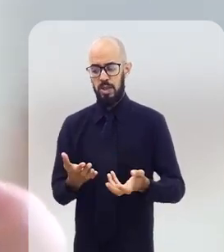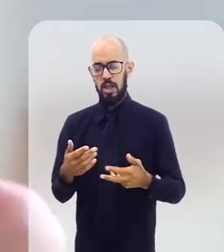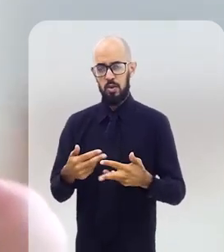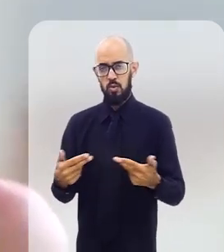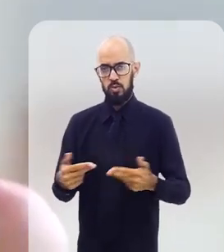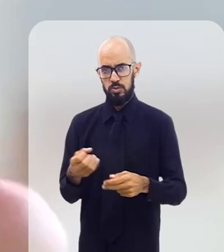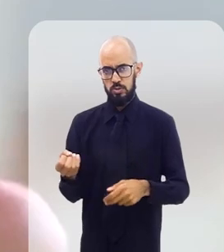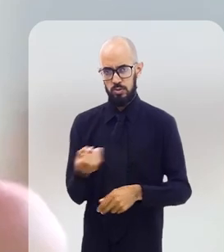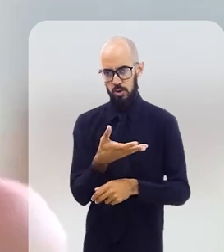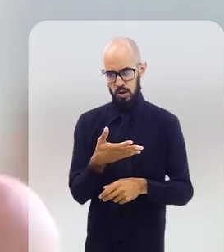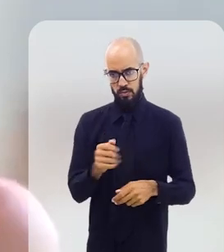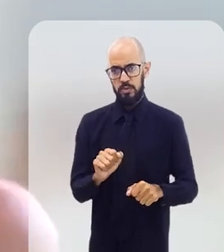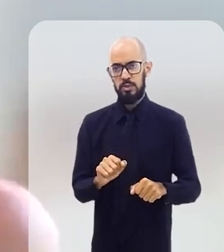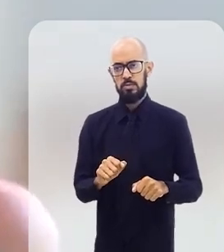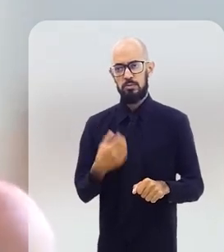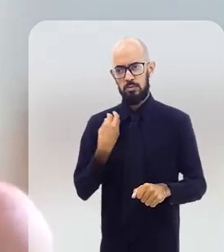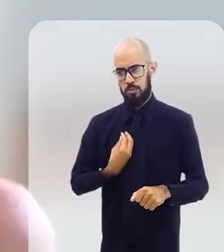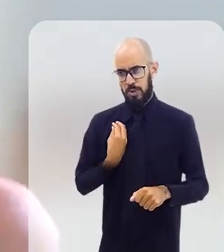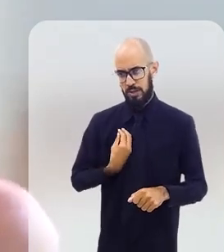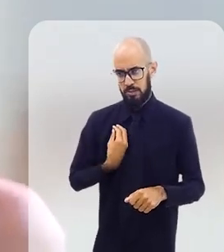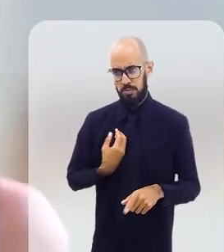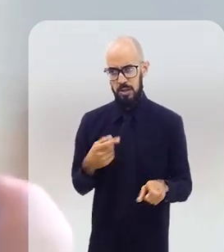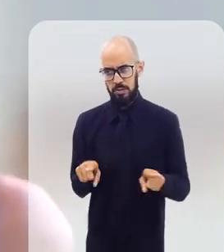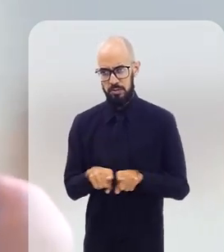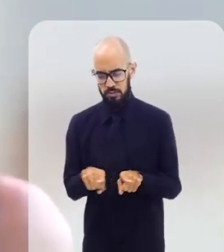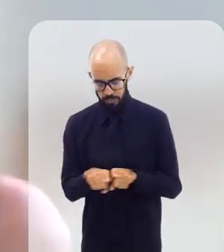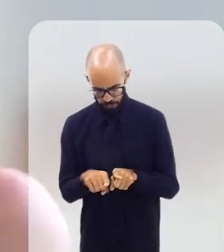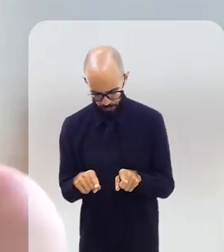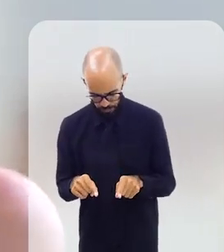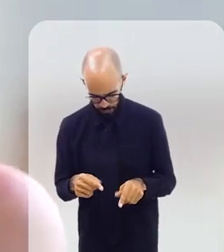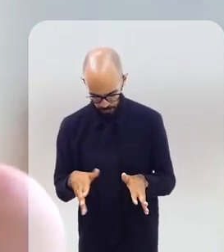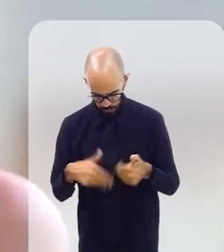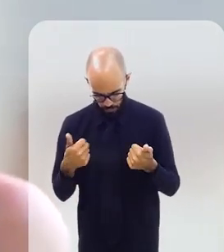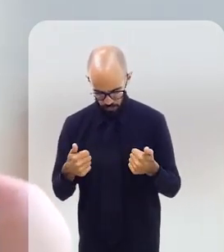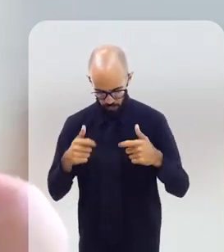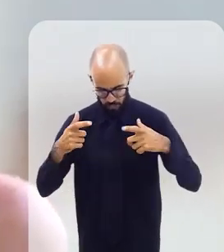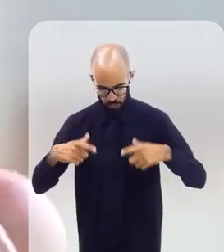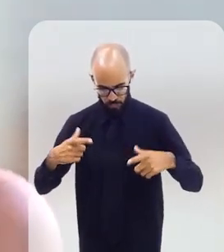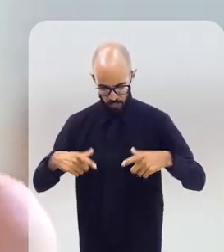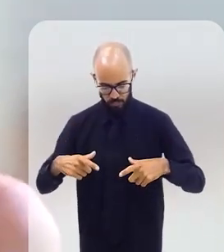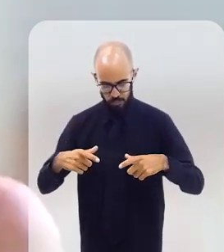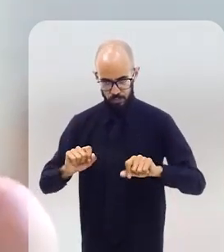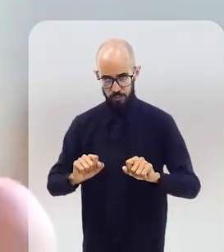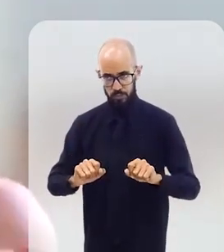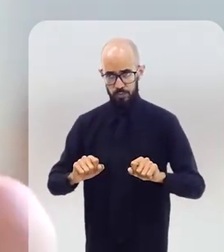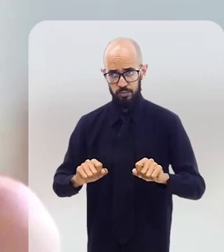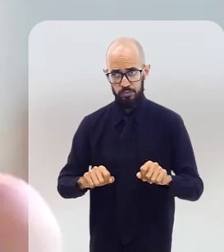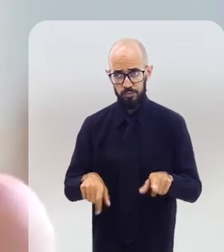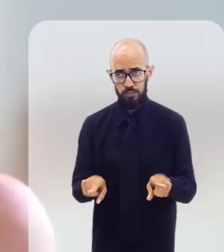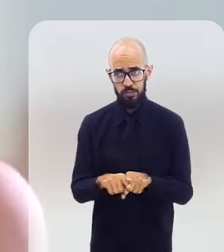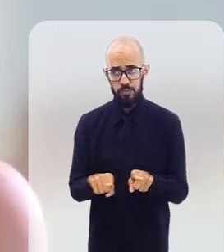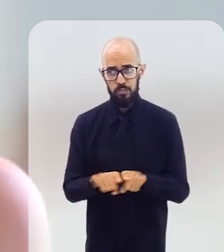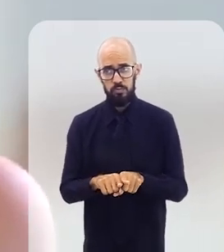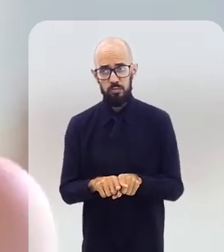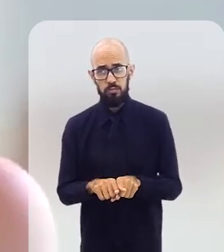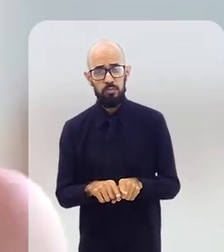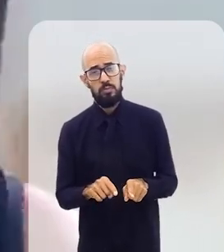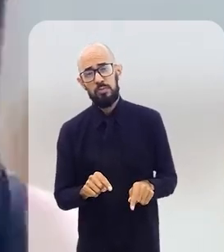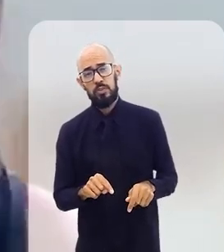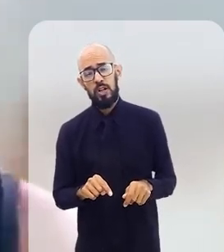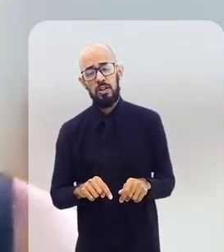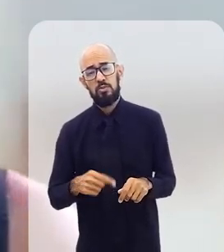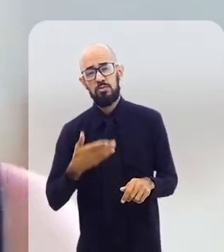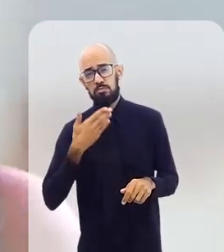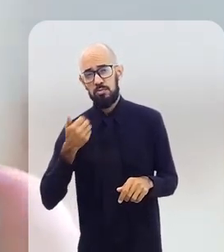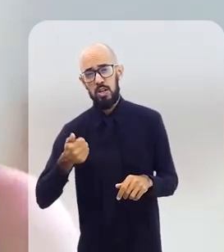muito sedenta por participar dos melhores locais e estar inseridos nos melhores